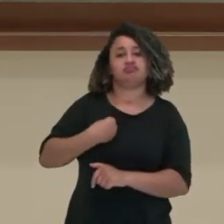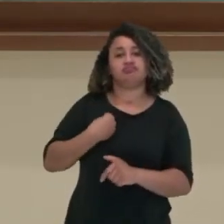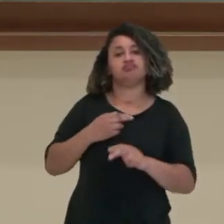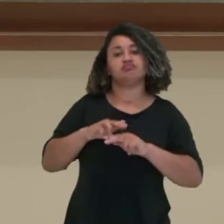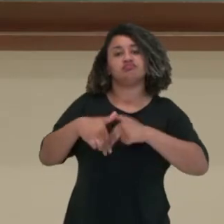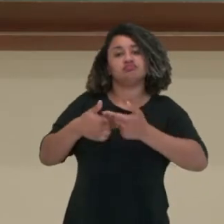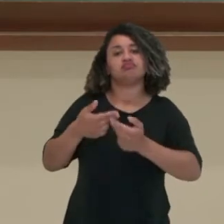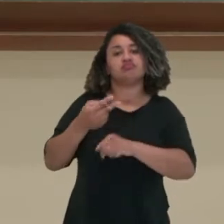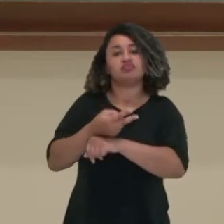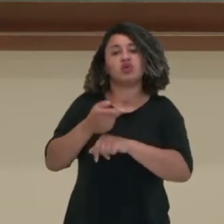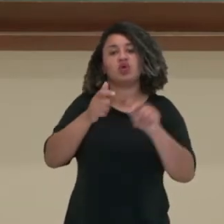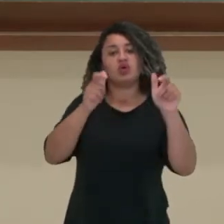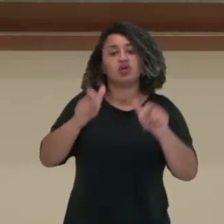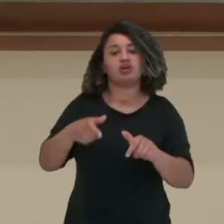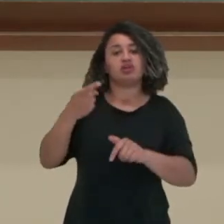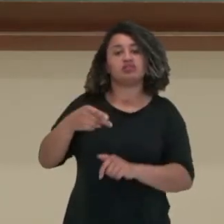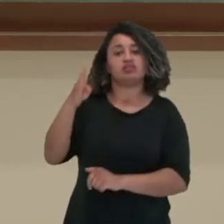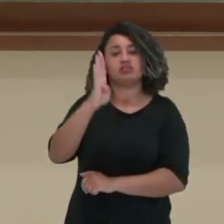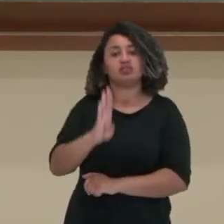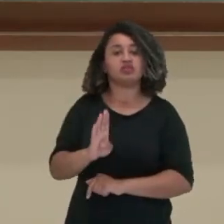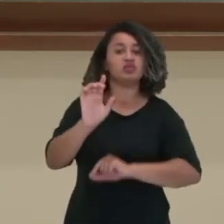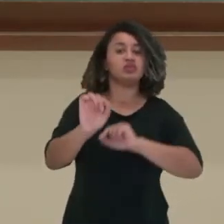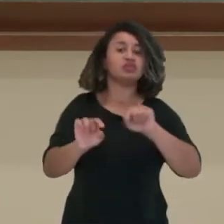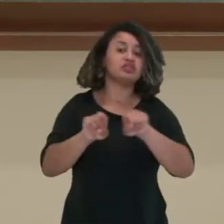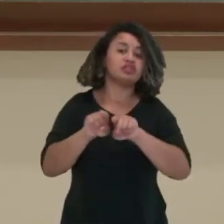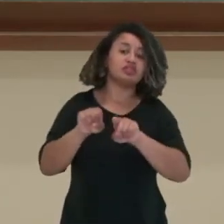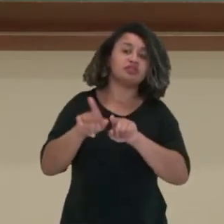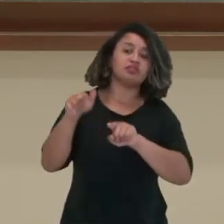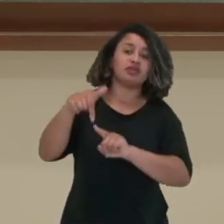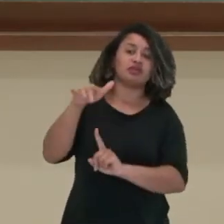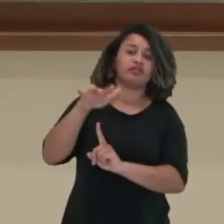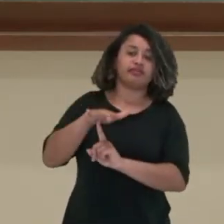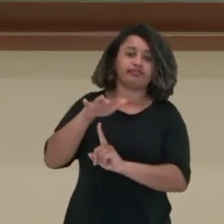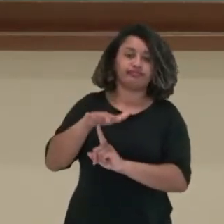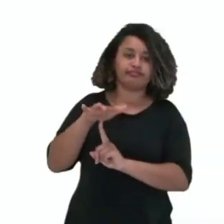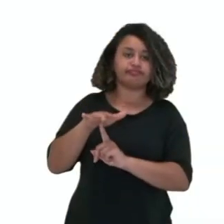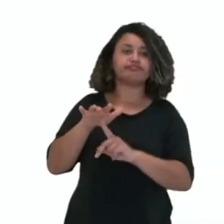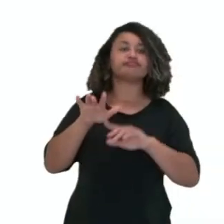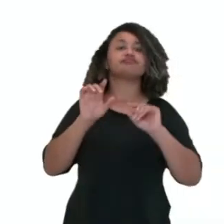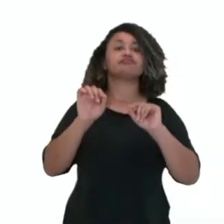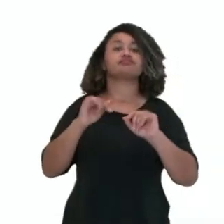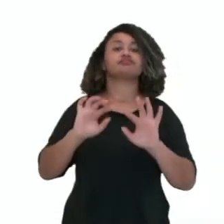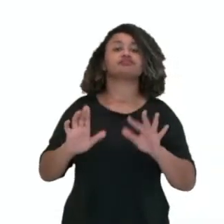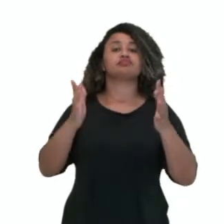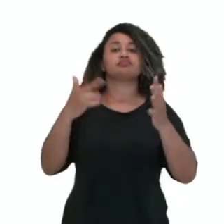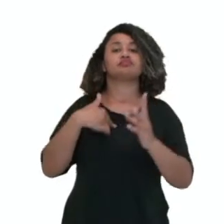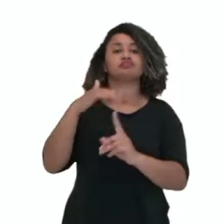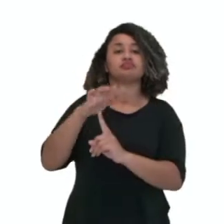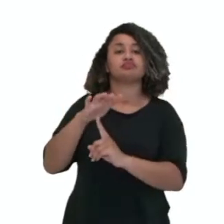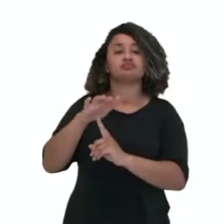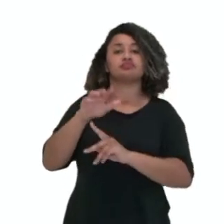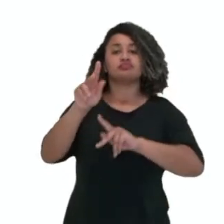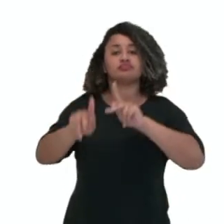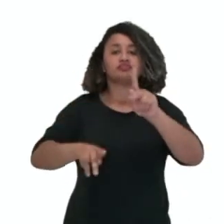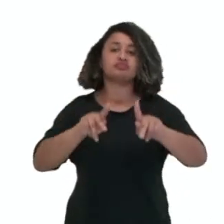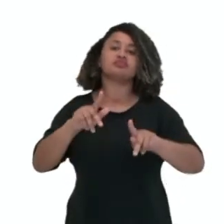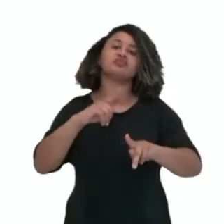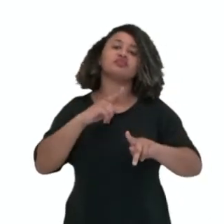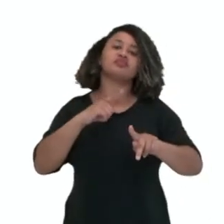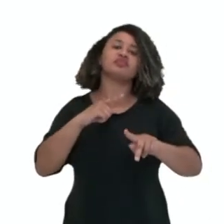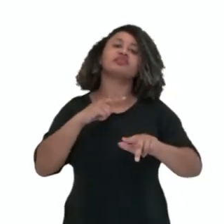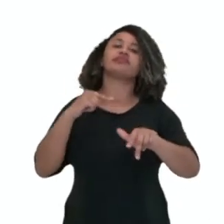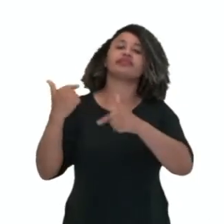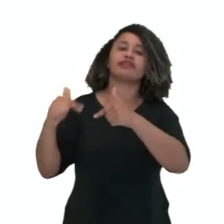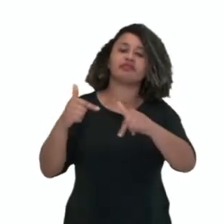procurando o território brasileiro e também o paranaense. Uma vez no Paraná, essas populações trouxeram seu